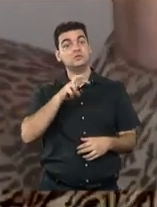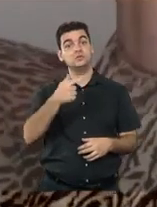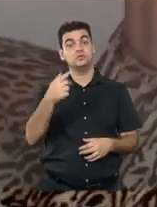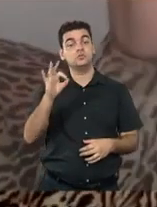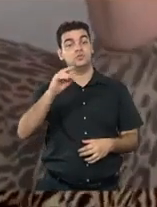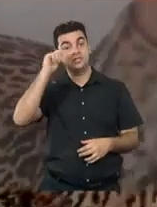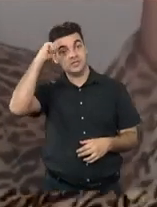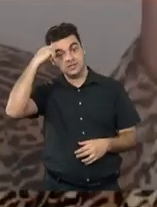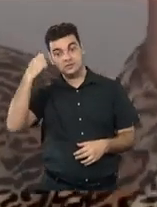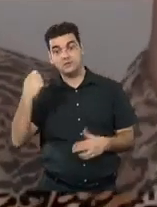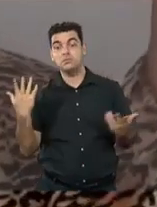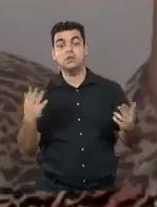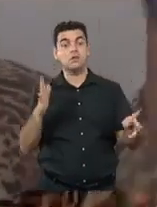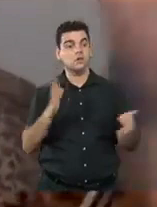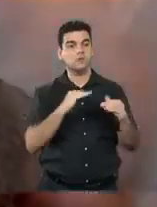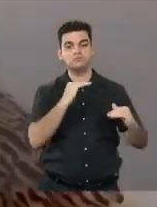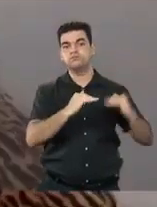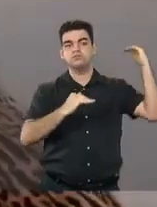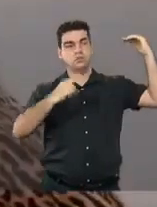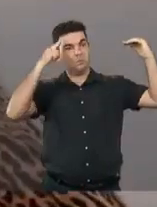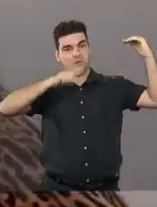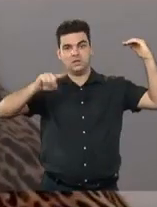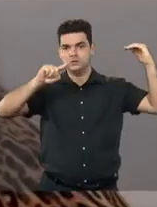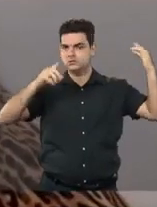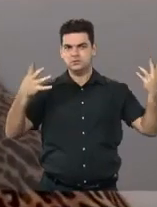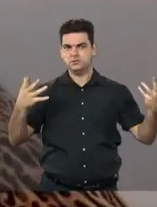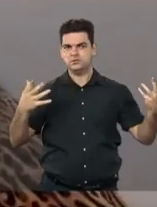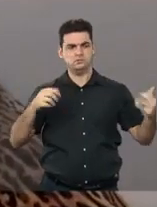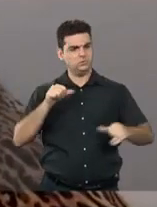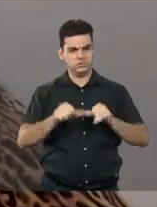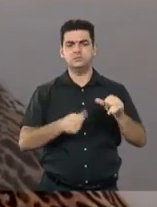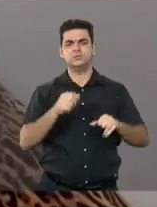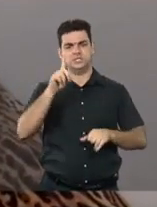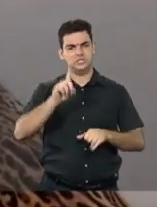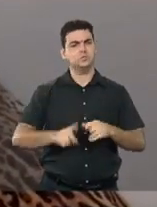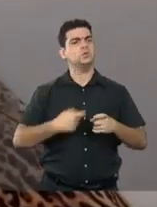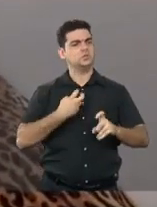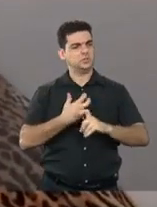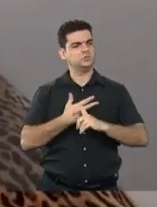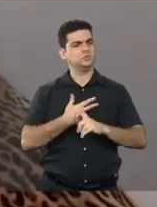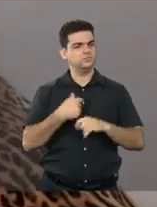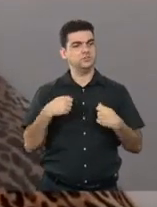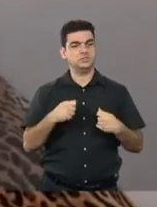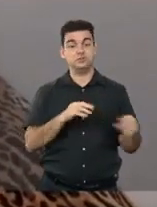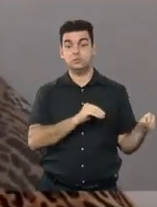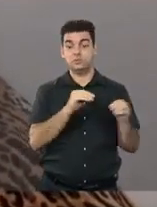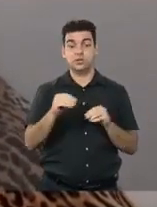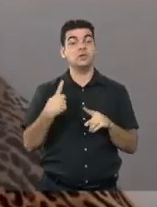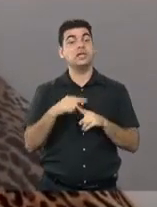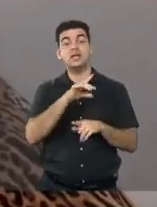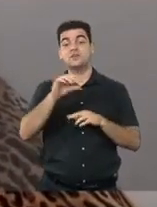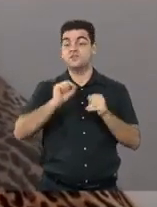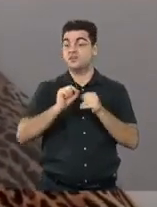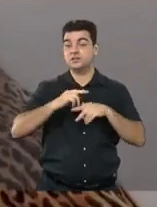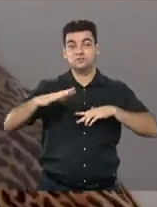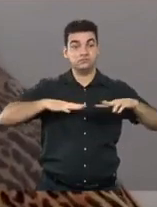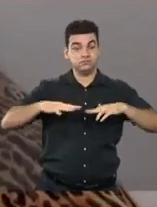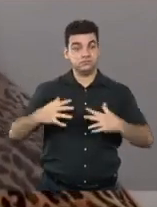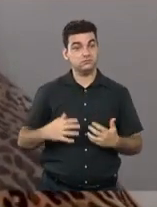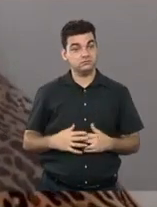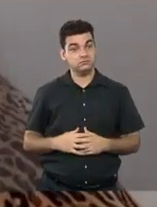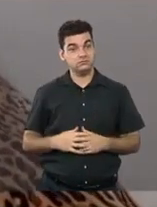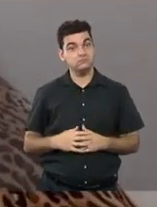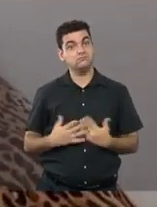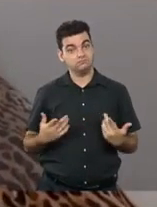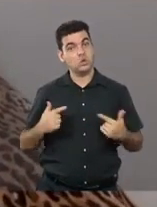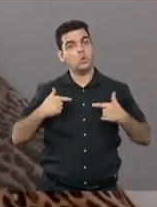pouca gente no alto comando, e a gente quer ter gente como diretor executivo, agora cada um faz o que quer, mas nós queremos mudar e não vamos